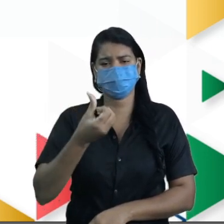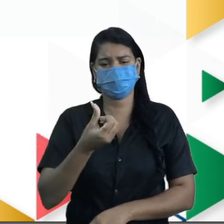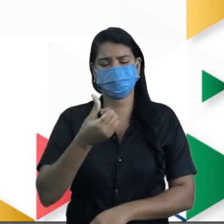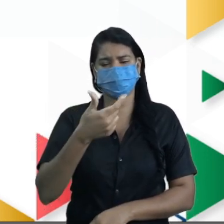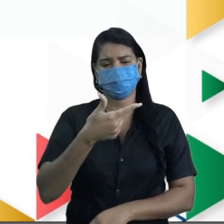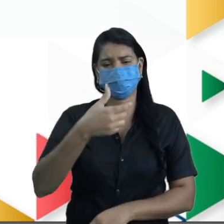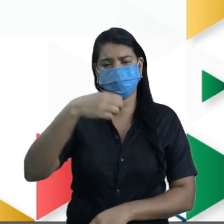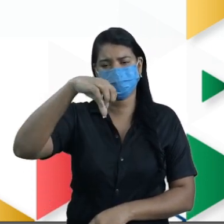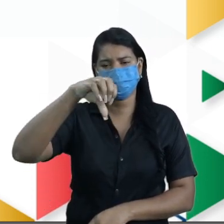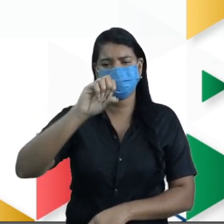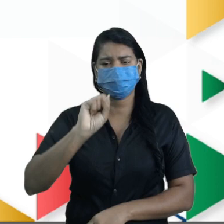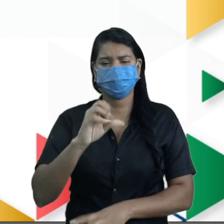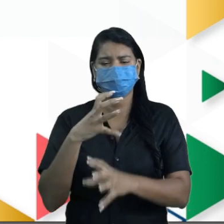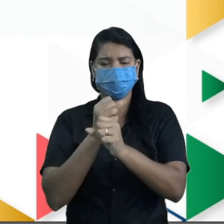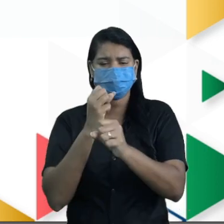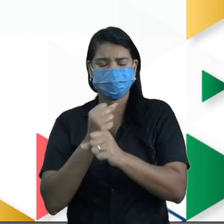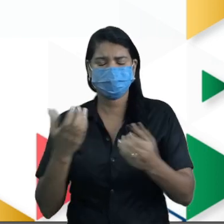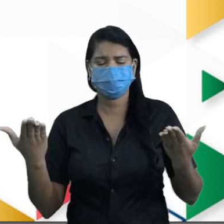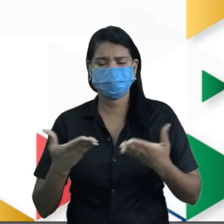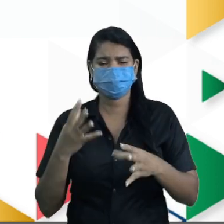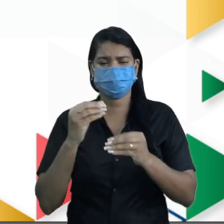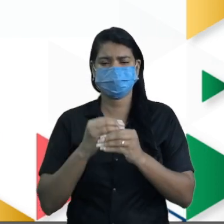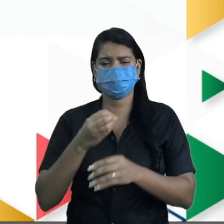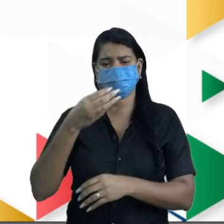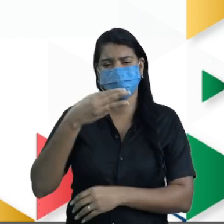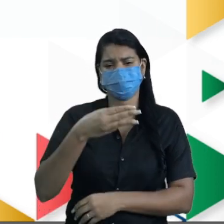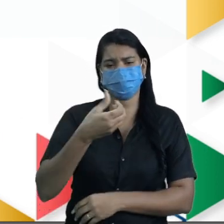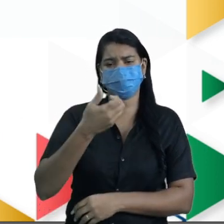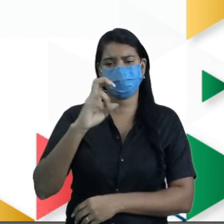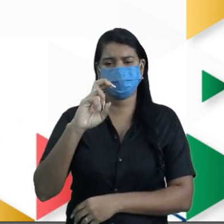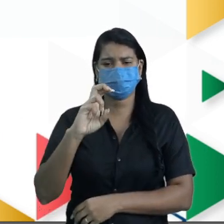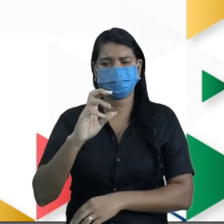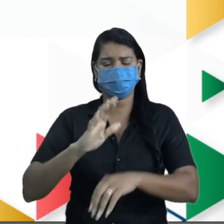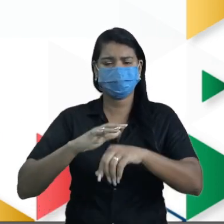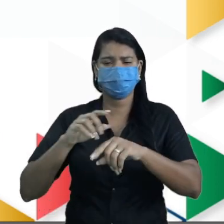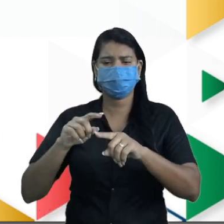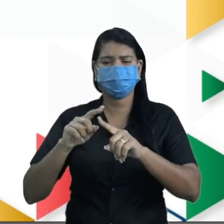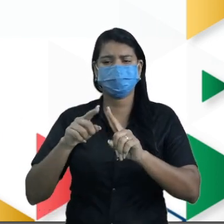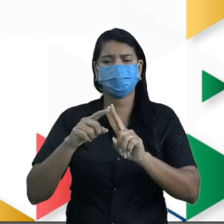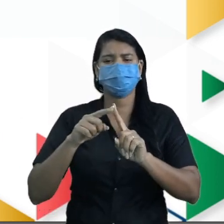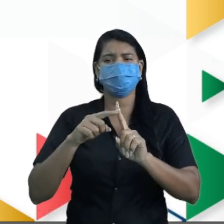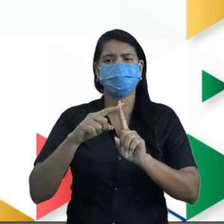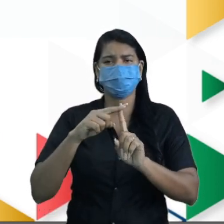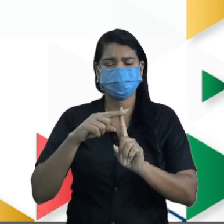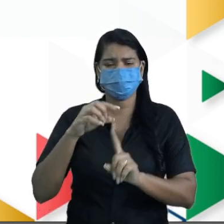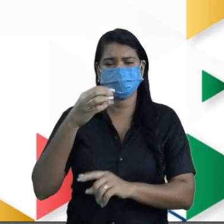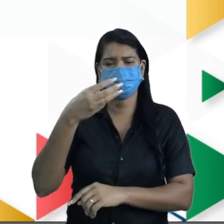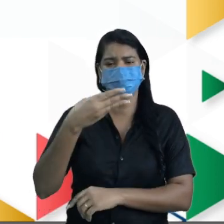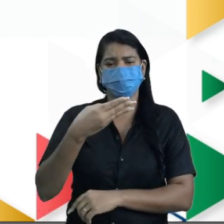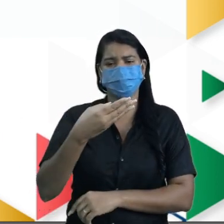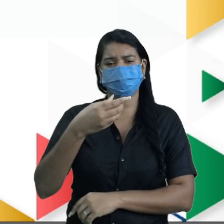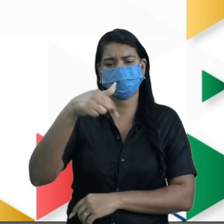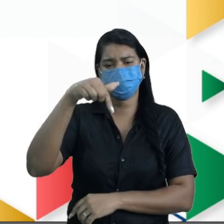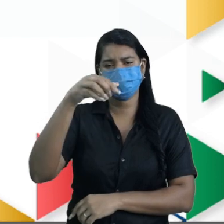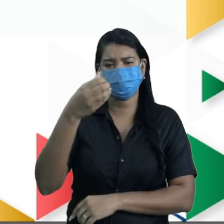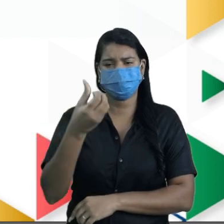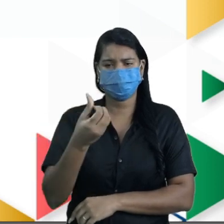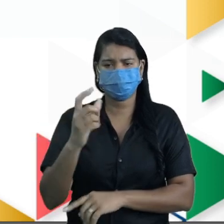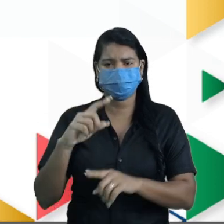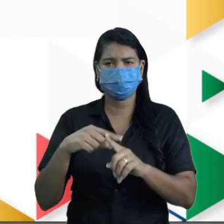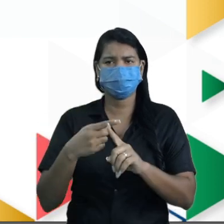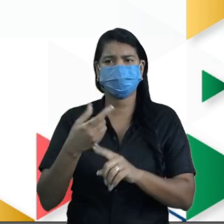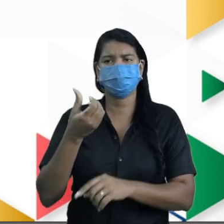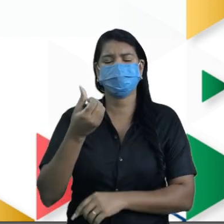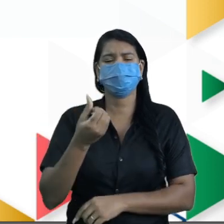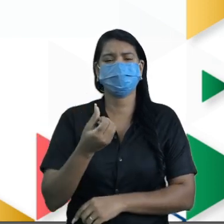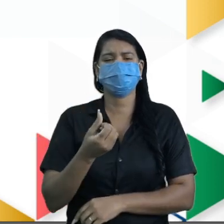somar comigo? Vamos lá. Eu vou somar 315 mais 376. Cadê o 6? Sumiu. Comer o